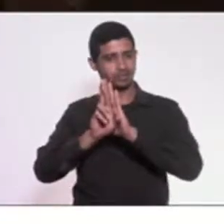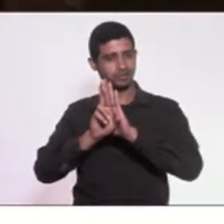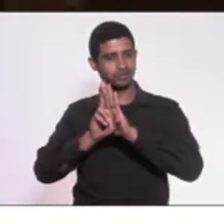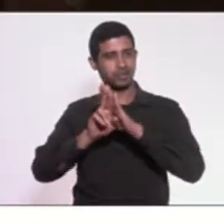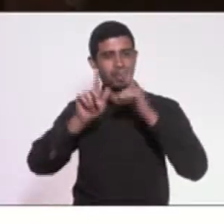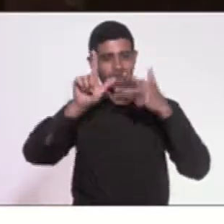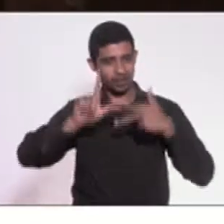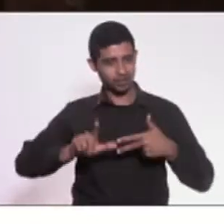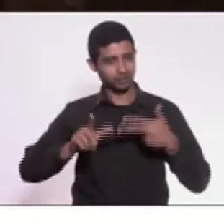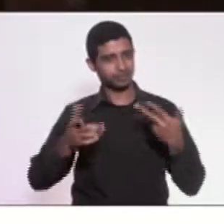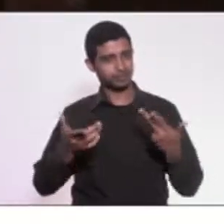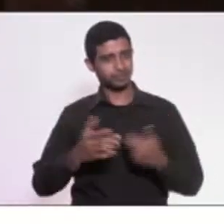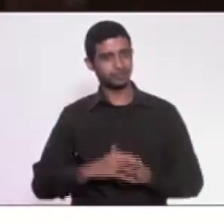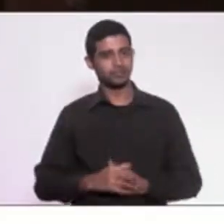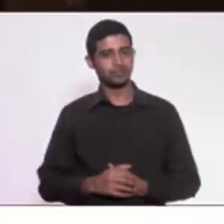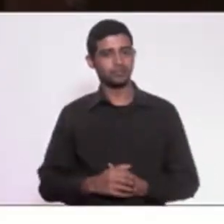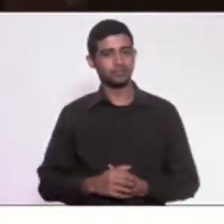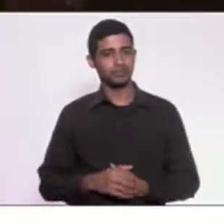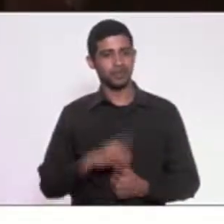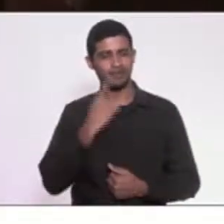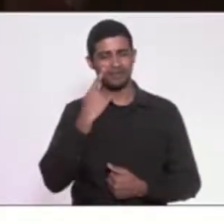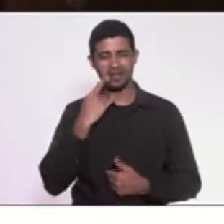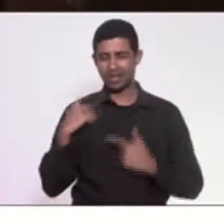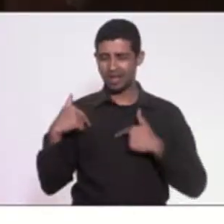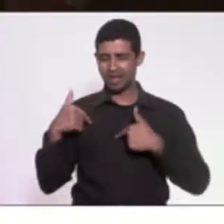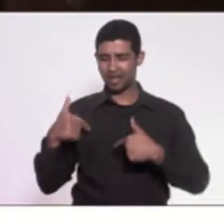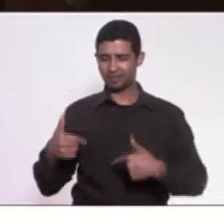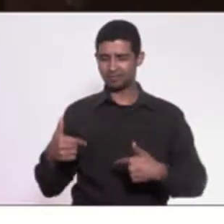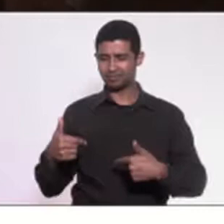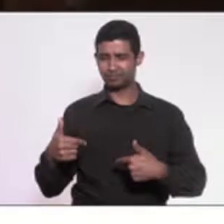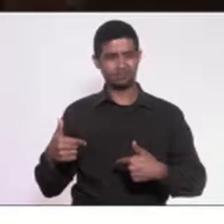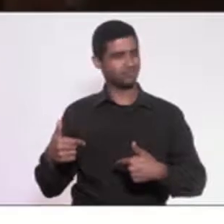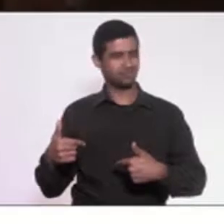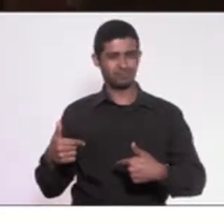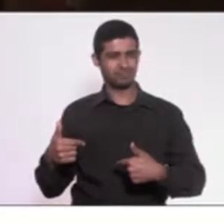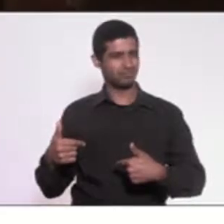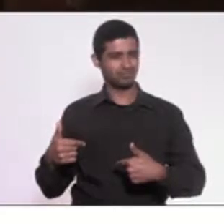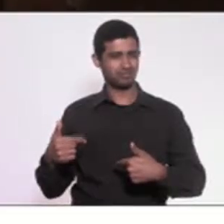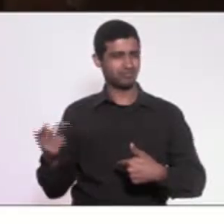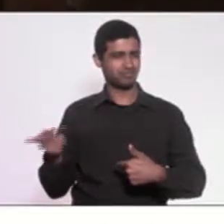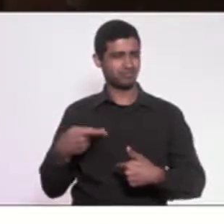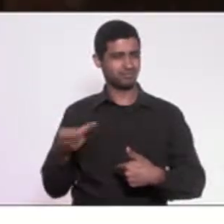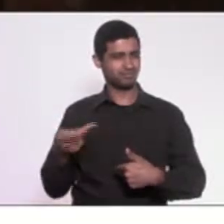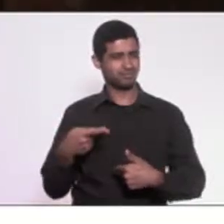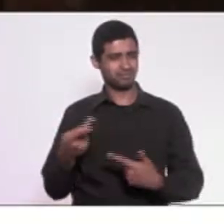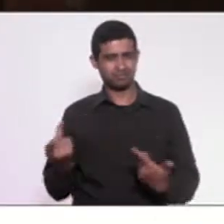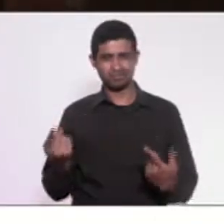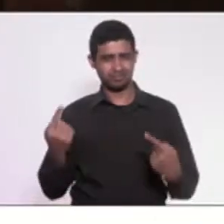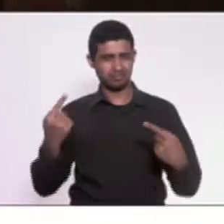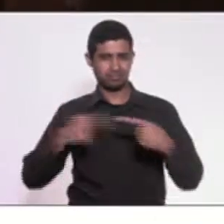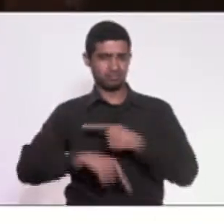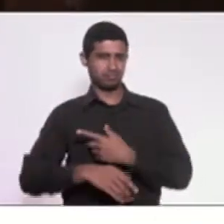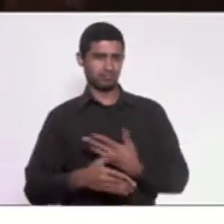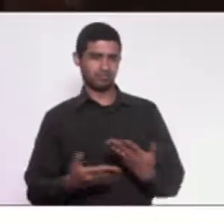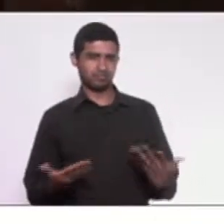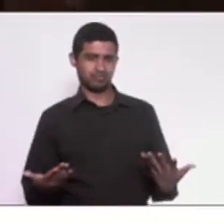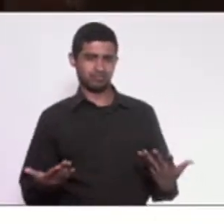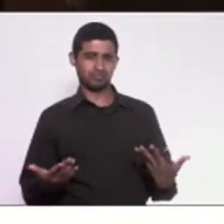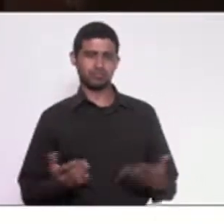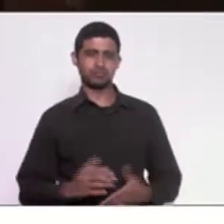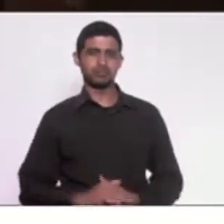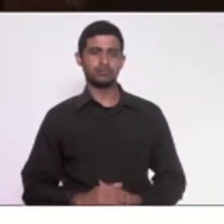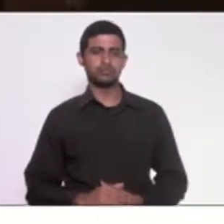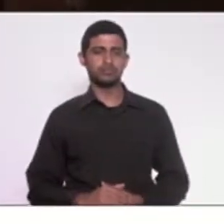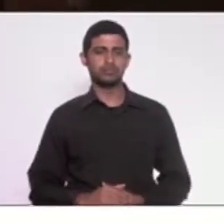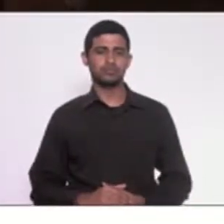um ato que é absolutamente assintoso para com este poder, o Poder Legislativo,